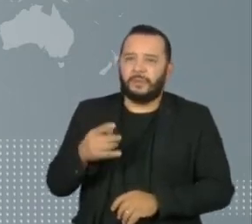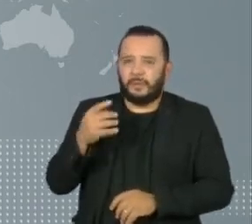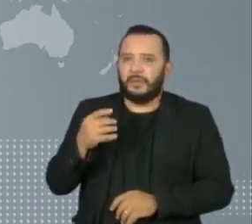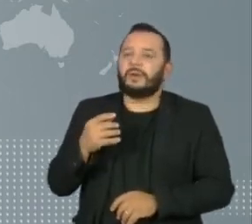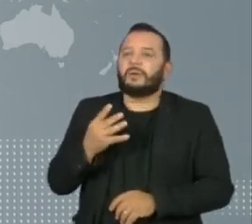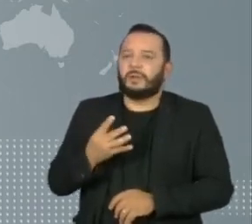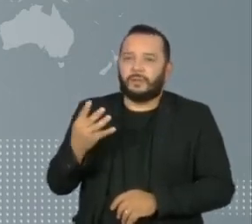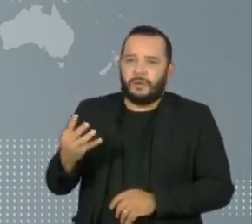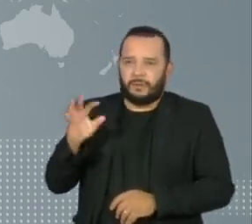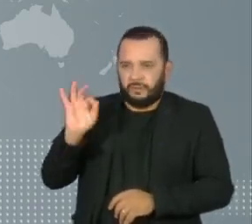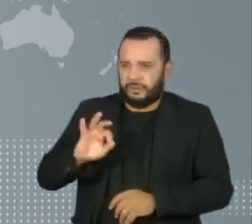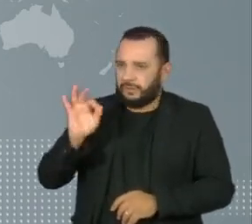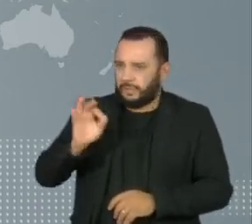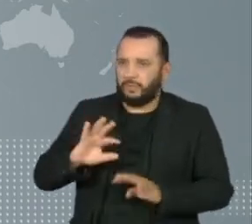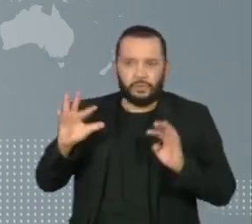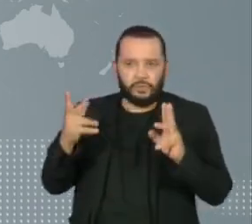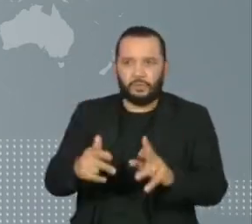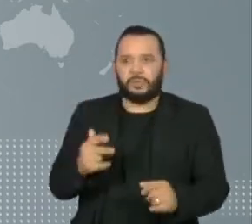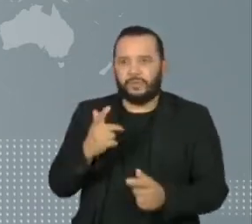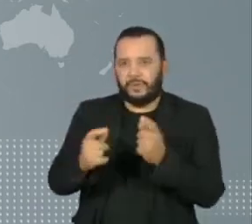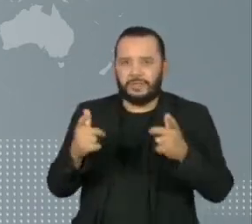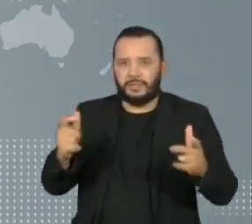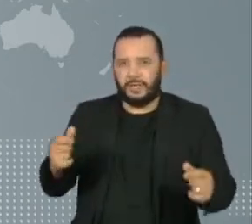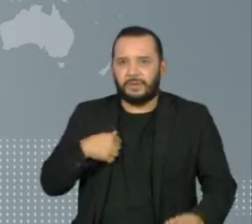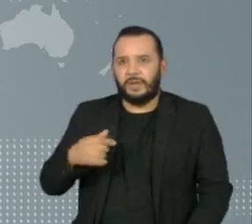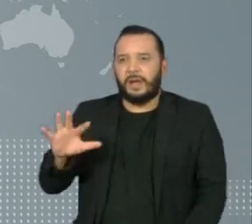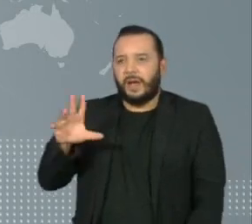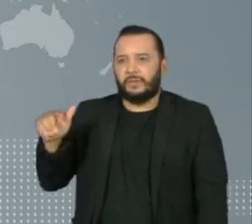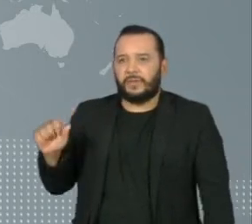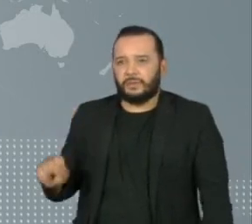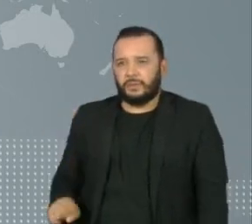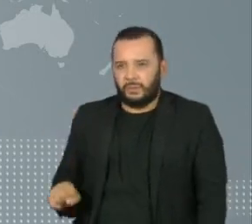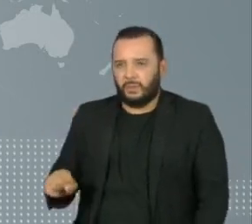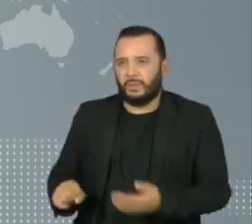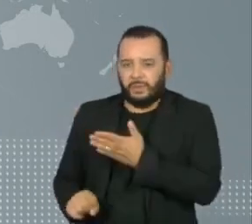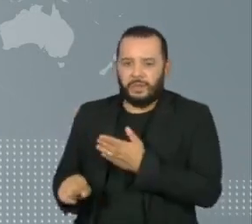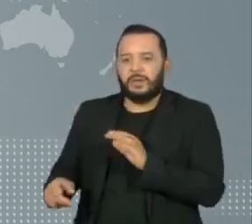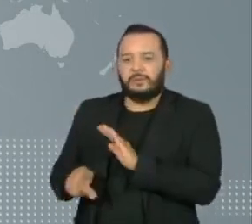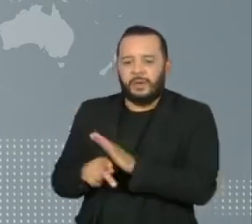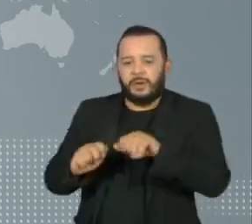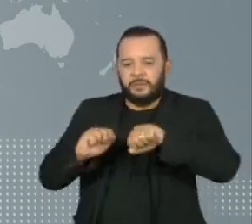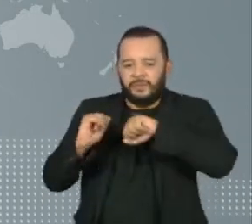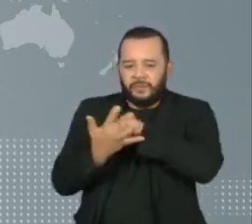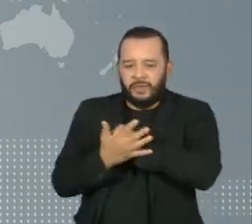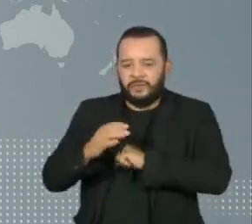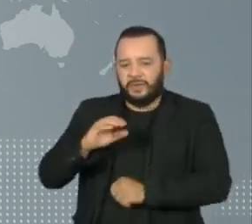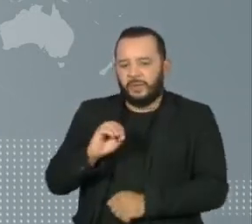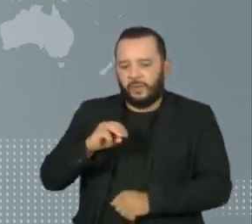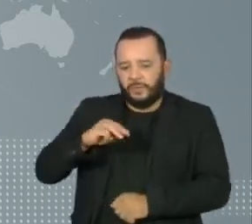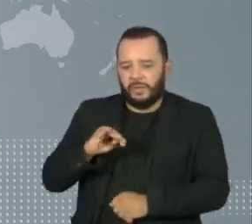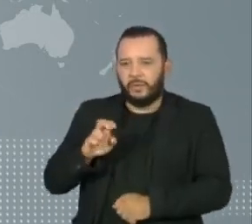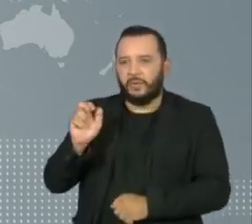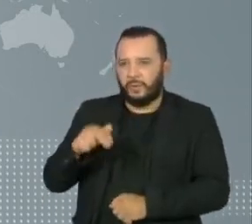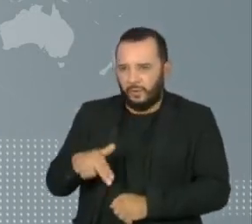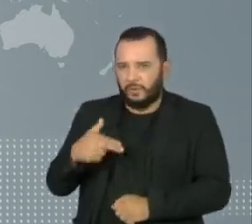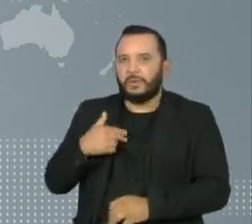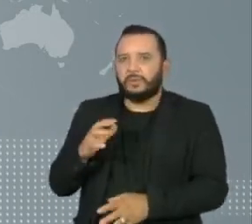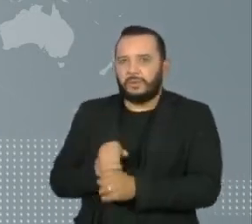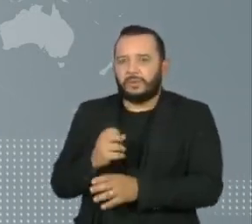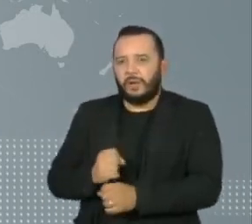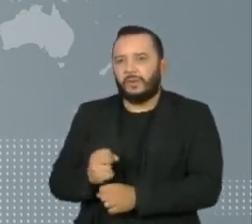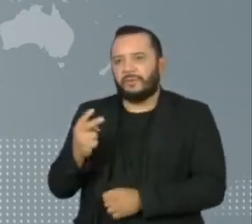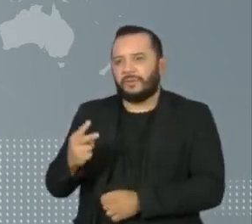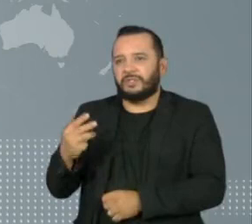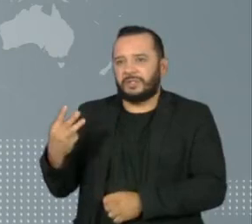% das pessoas totalmente vacinadas. Na África do Sul, onde a Ômicron foi identificada pela primeira vez, o índice chega